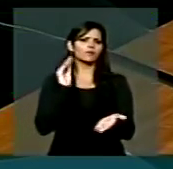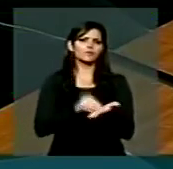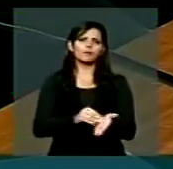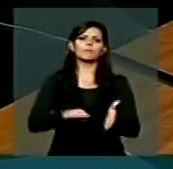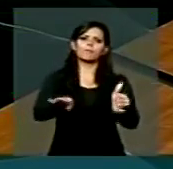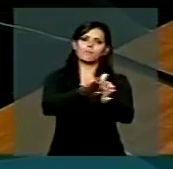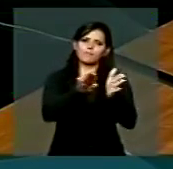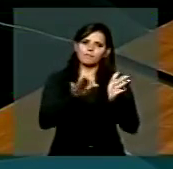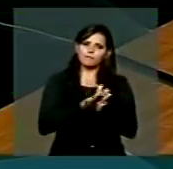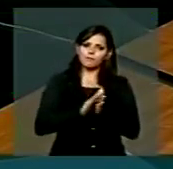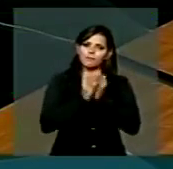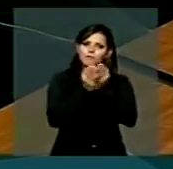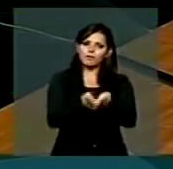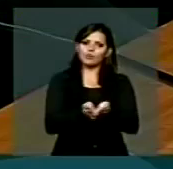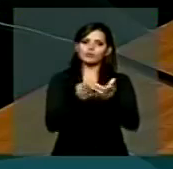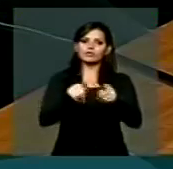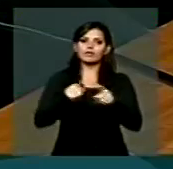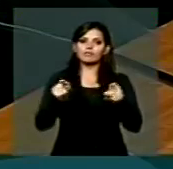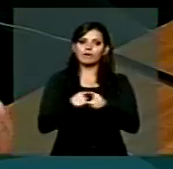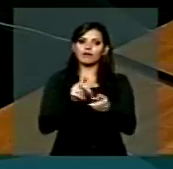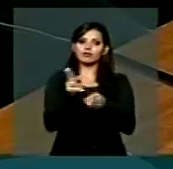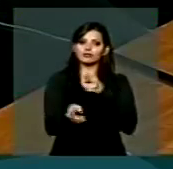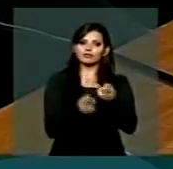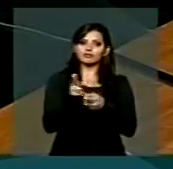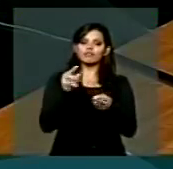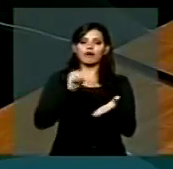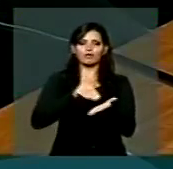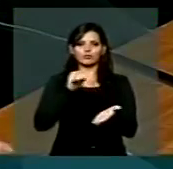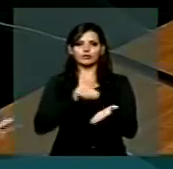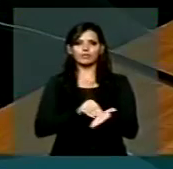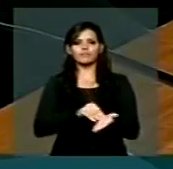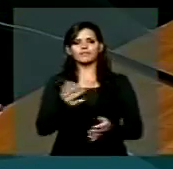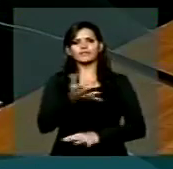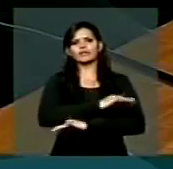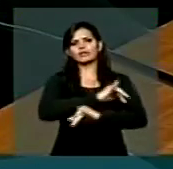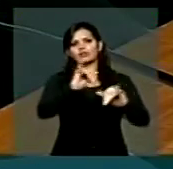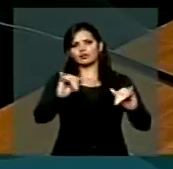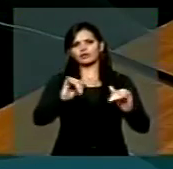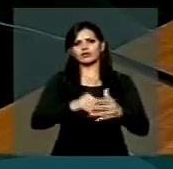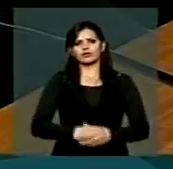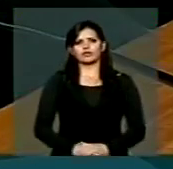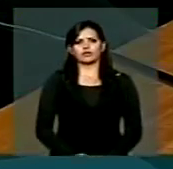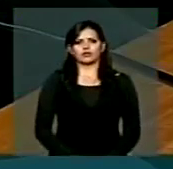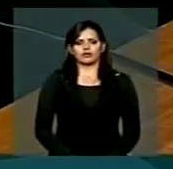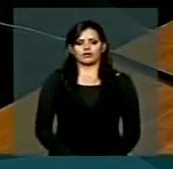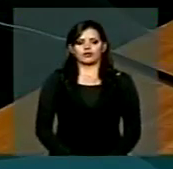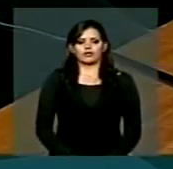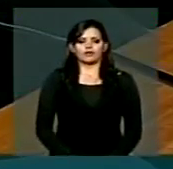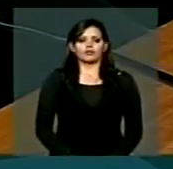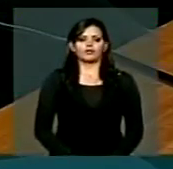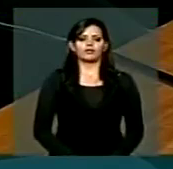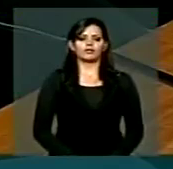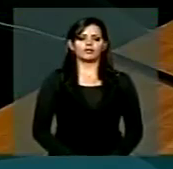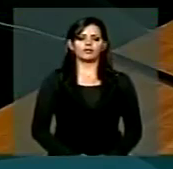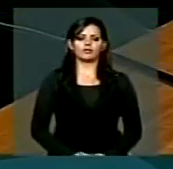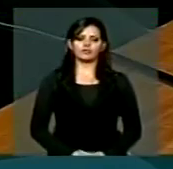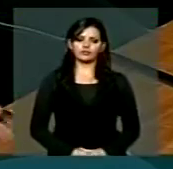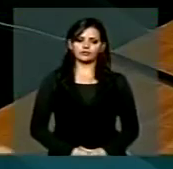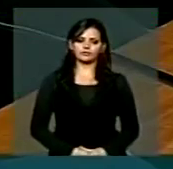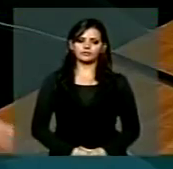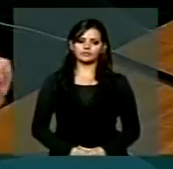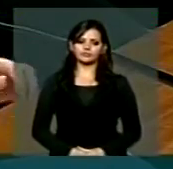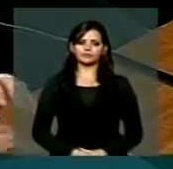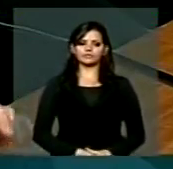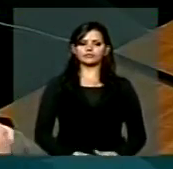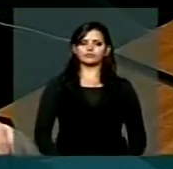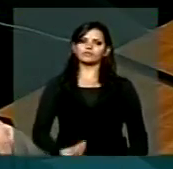portuária quanto na ferroviária. Quero dizer aos presentes, desculpa aqui, eu estou